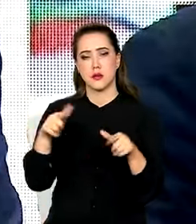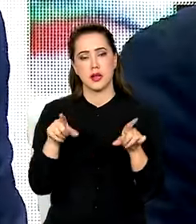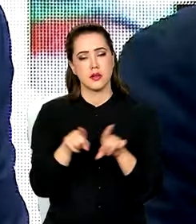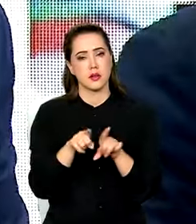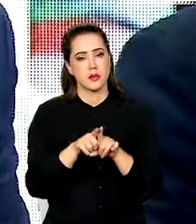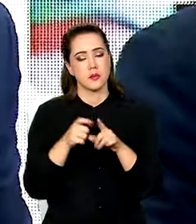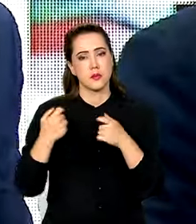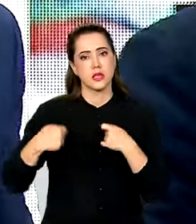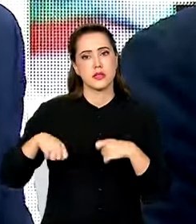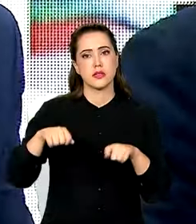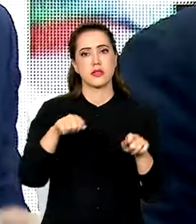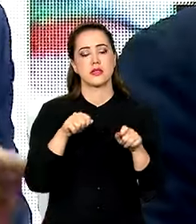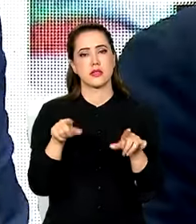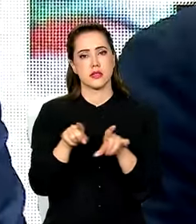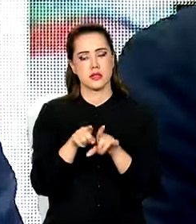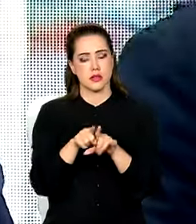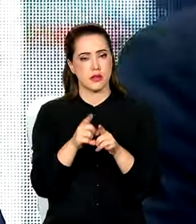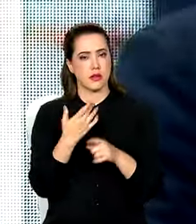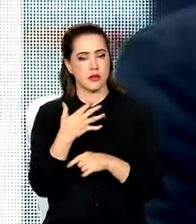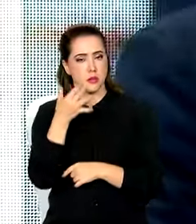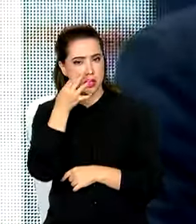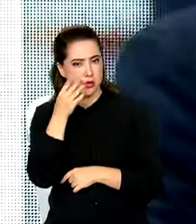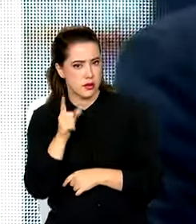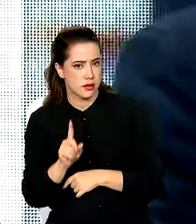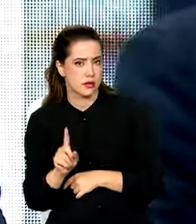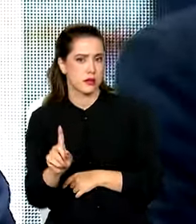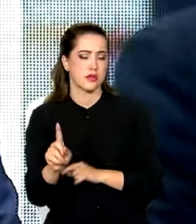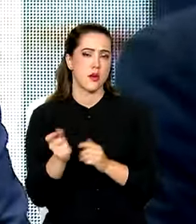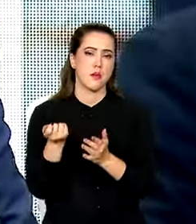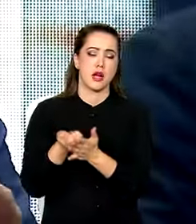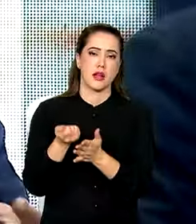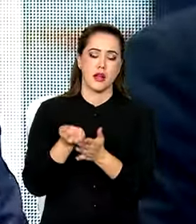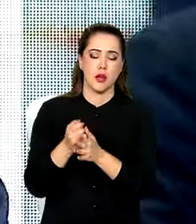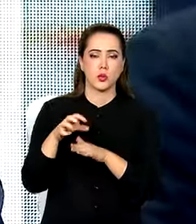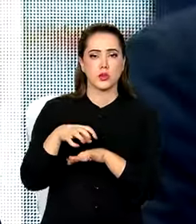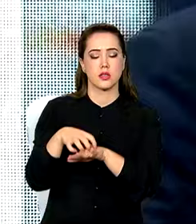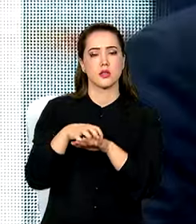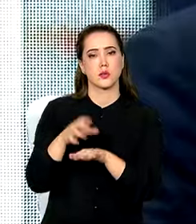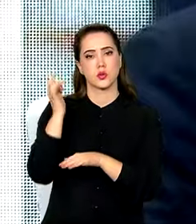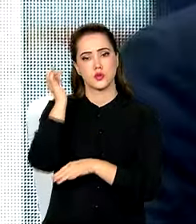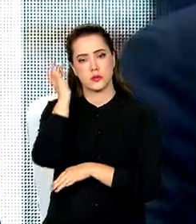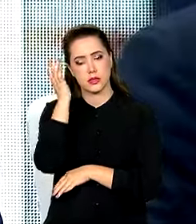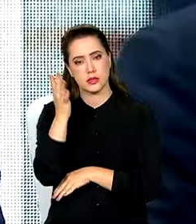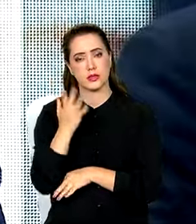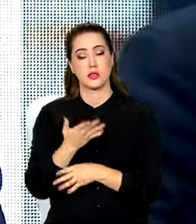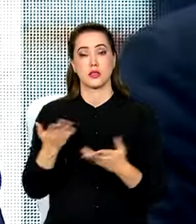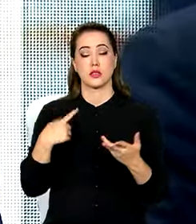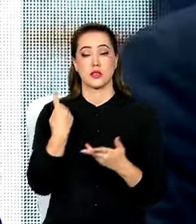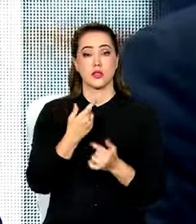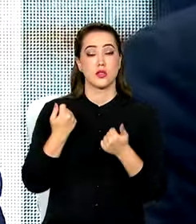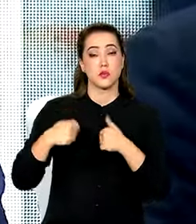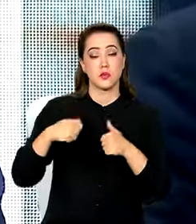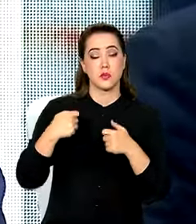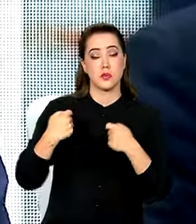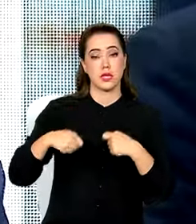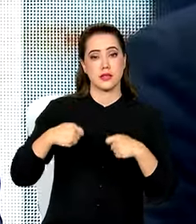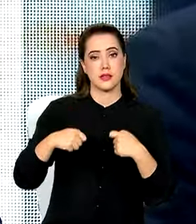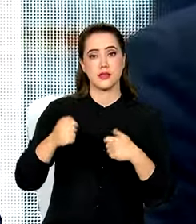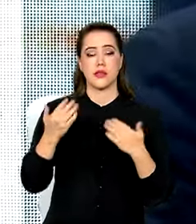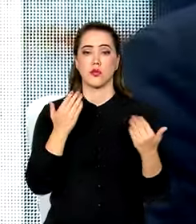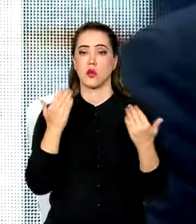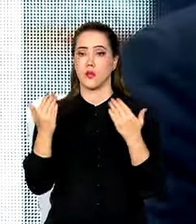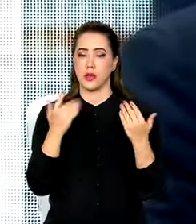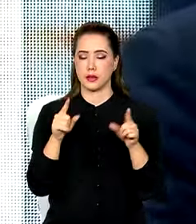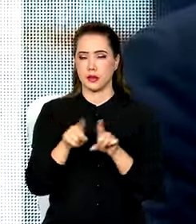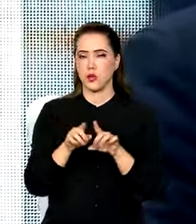precisa se deslocar presencialmente, precisa pagar o transporte. Então, claro que facilita, nós precisamos avaliar qual é o tipo de curso que